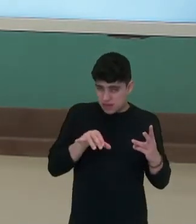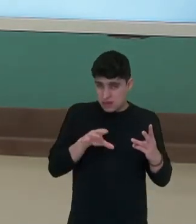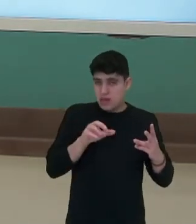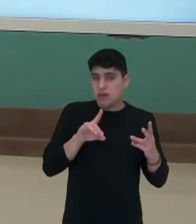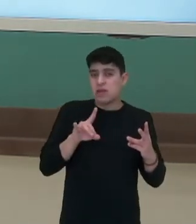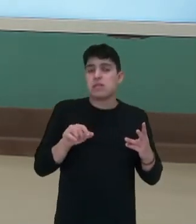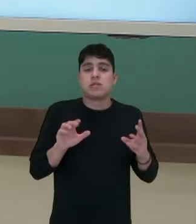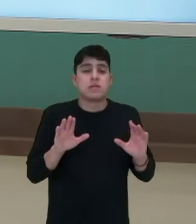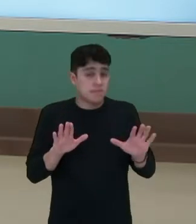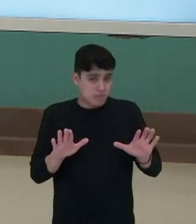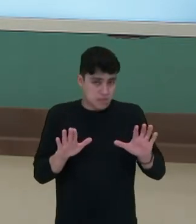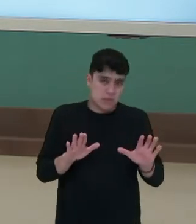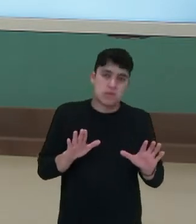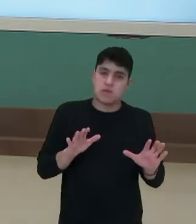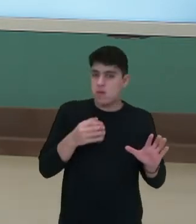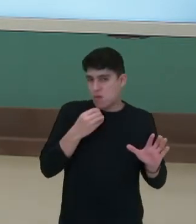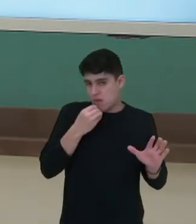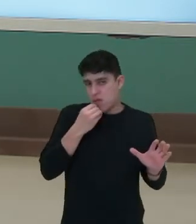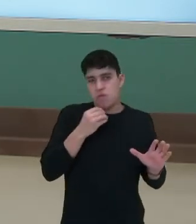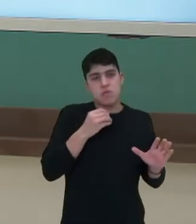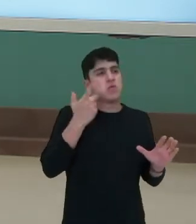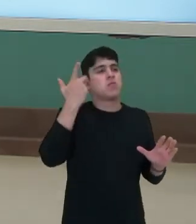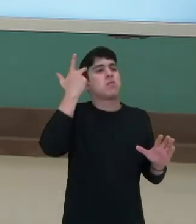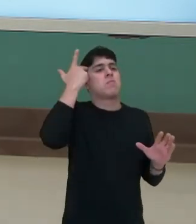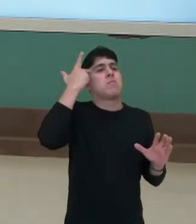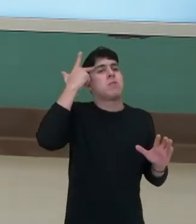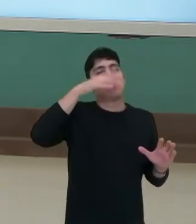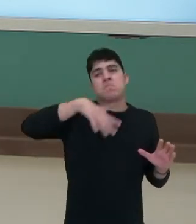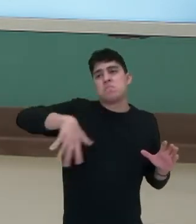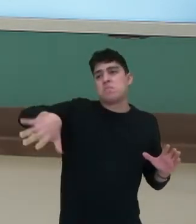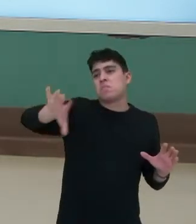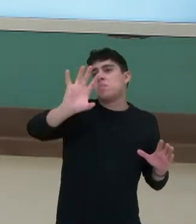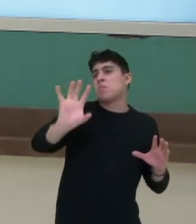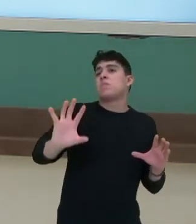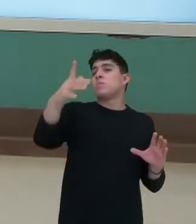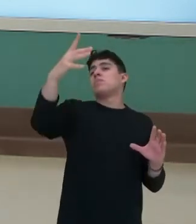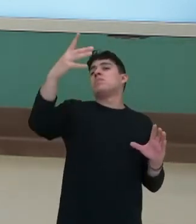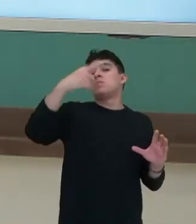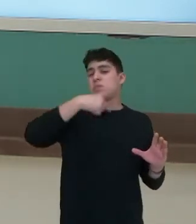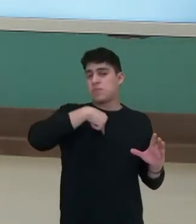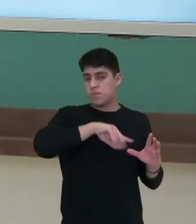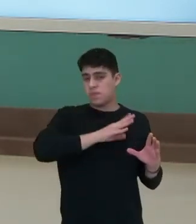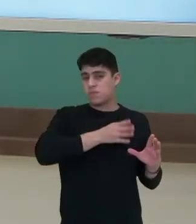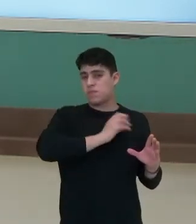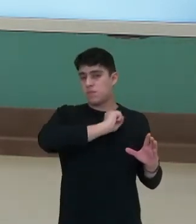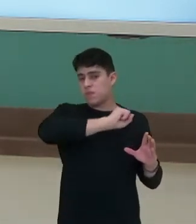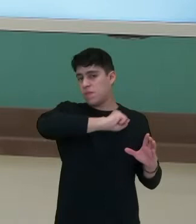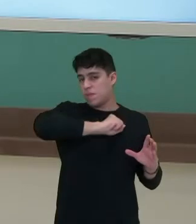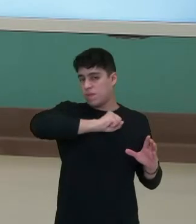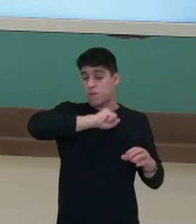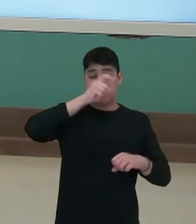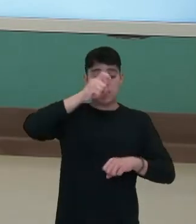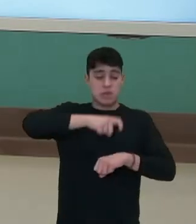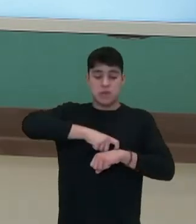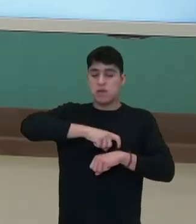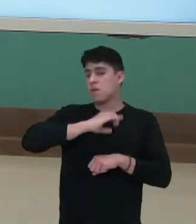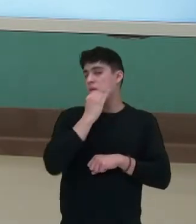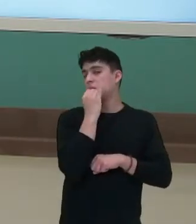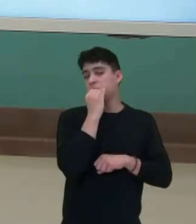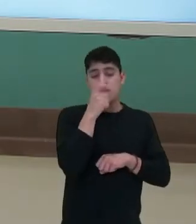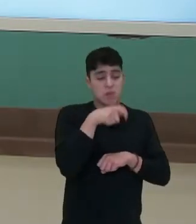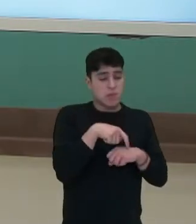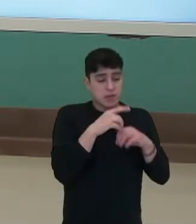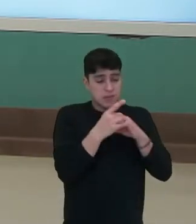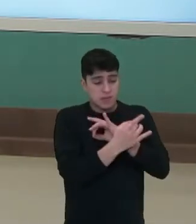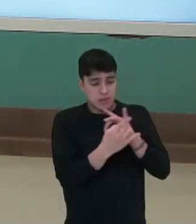situações do dia a dia, faz com que o nosso coração bata mais rápido ou mais lentamente, mas é uma situação momentânea, para aquele momento.